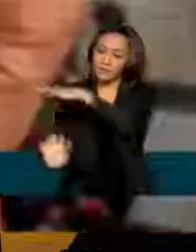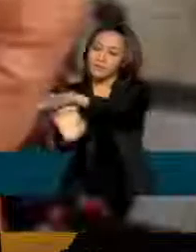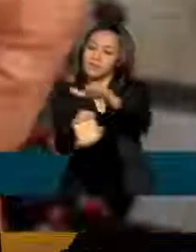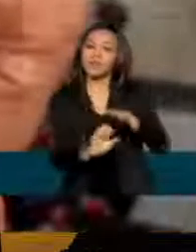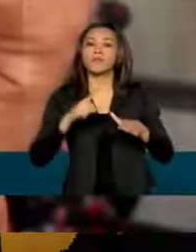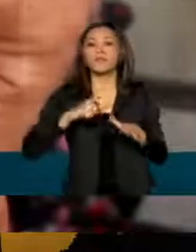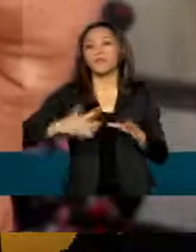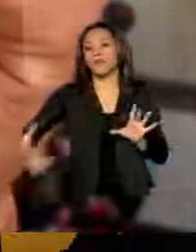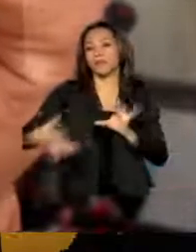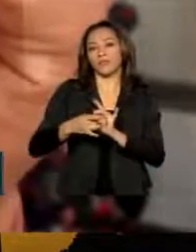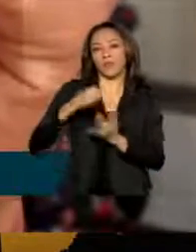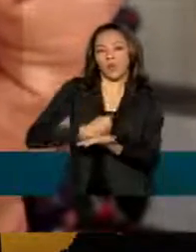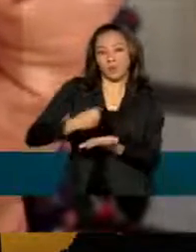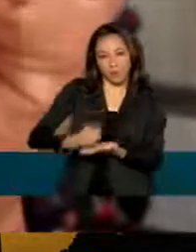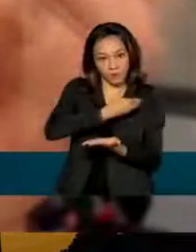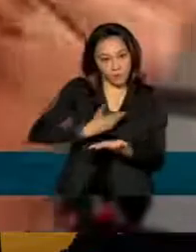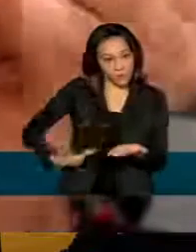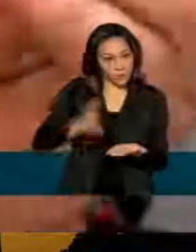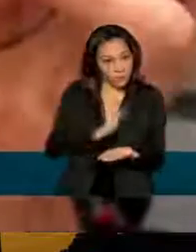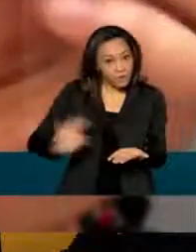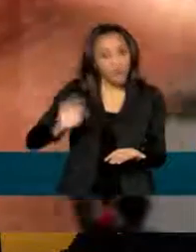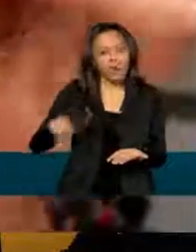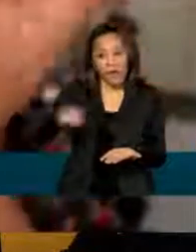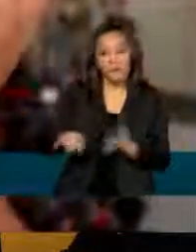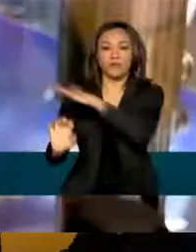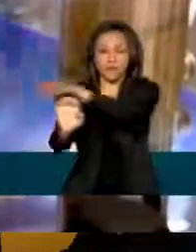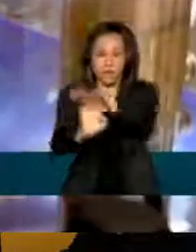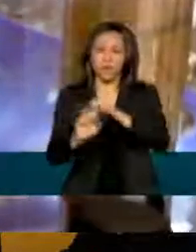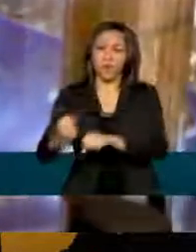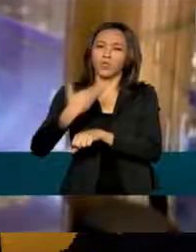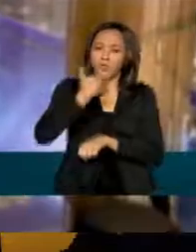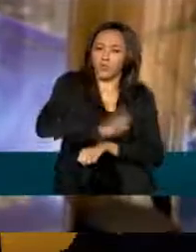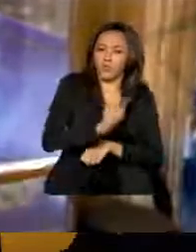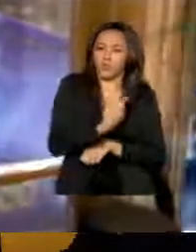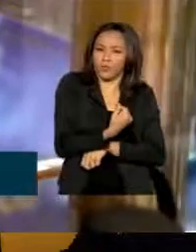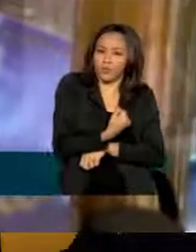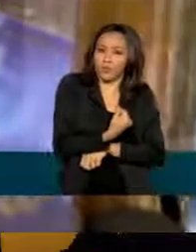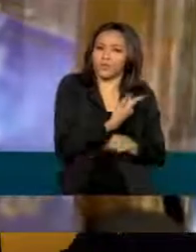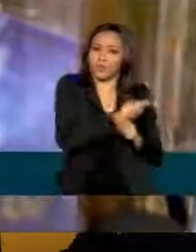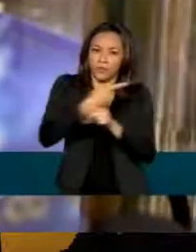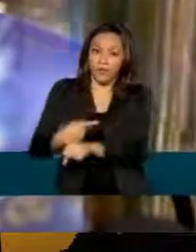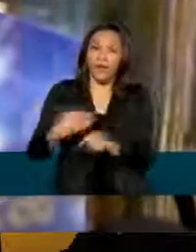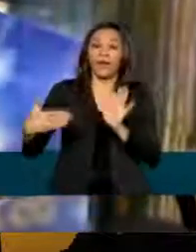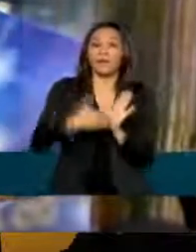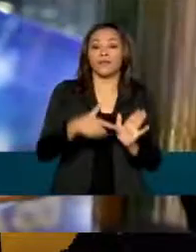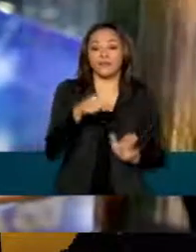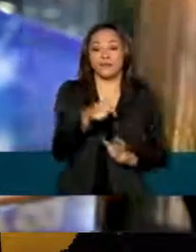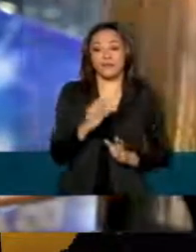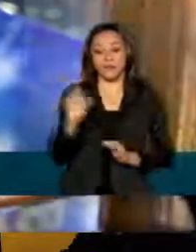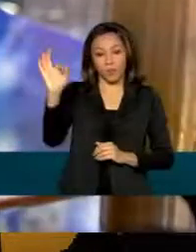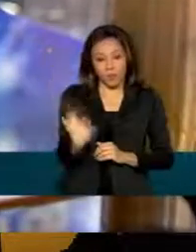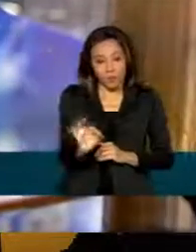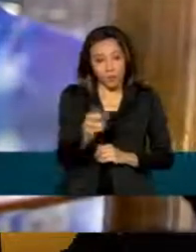contratos com o governo federal. Elas podem pegar o empréstimo de até 70% do valor do contrato com